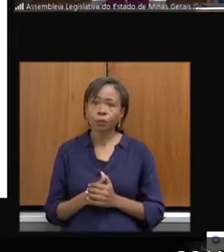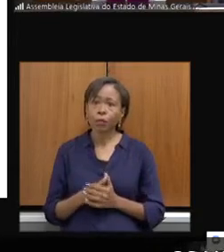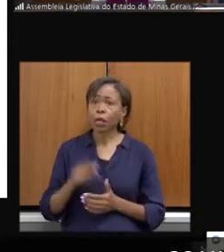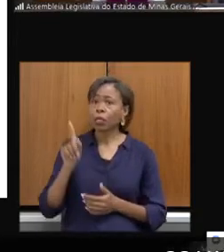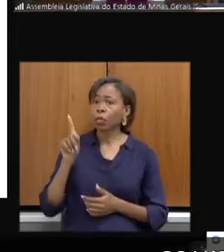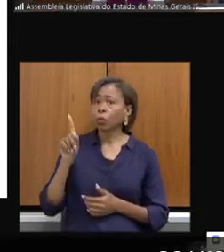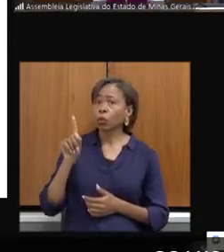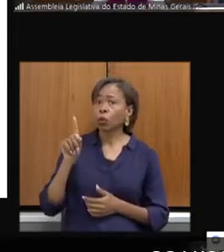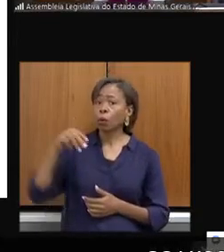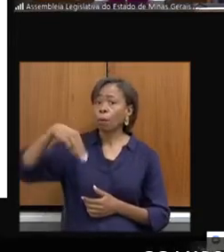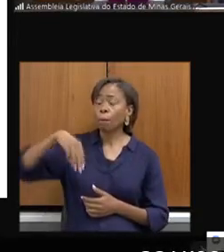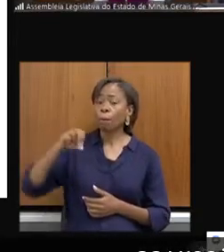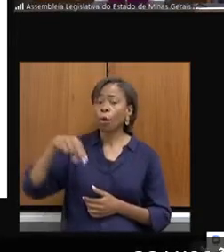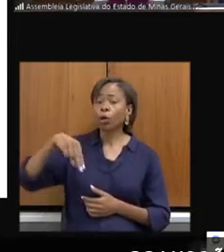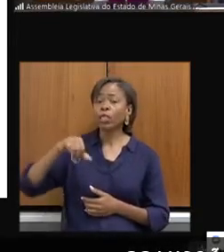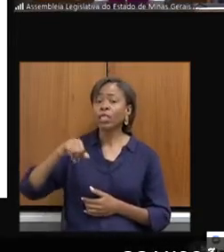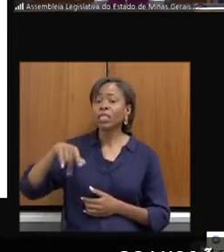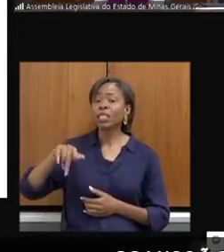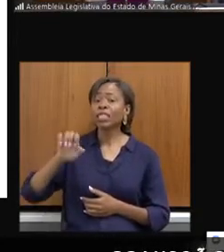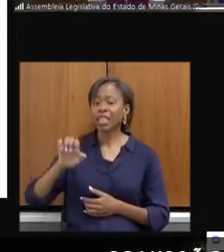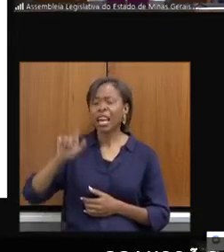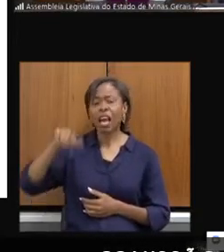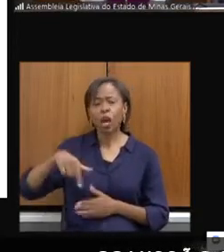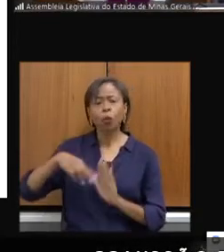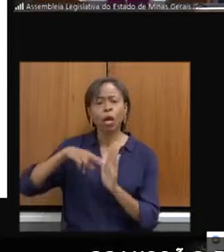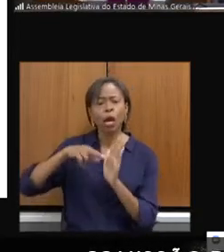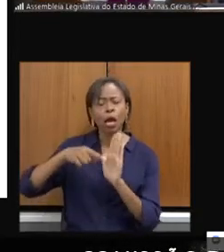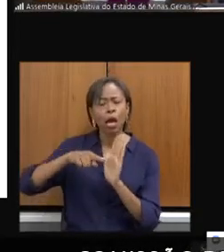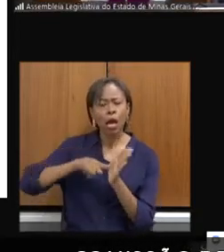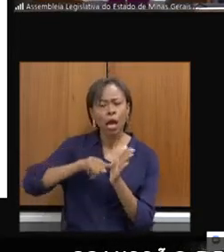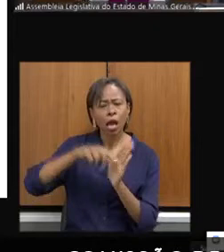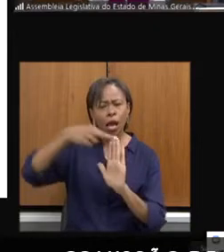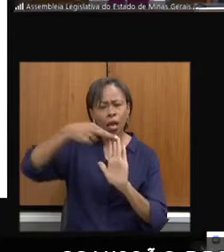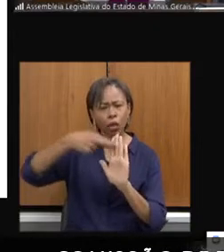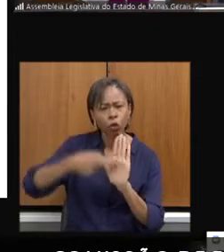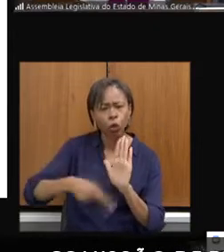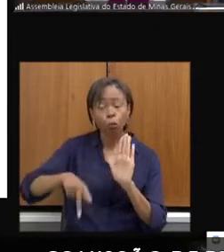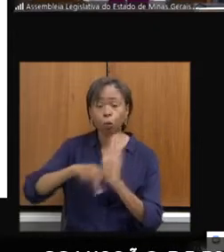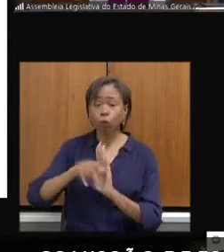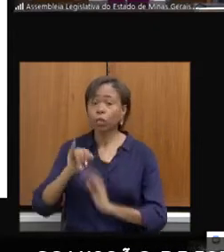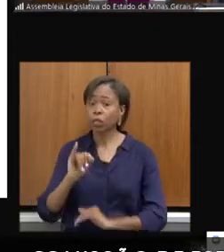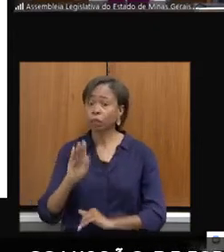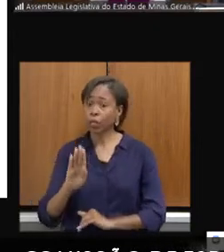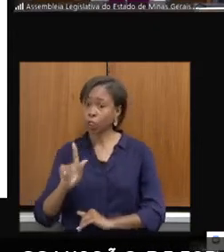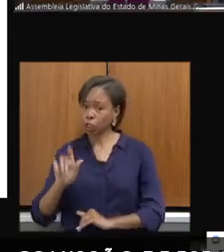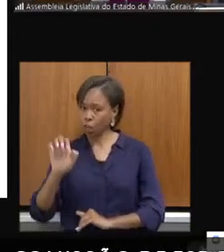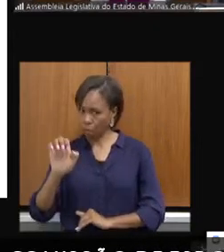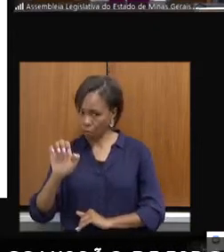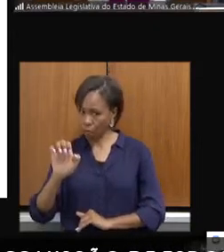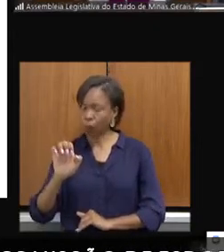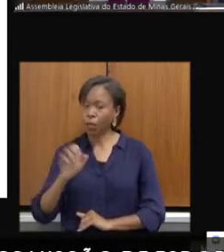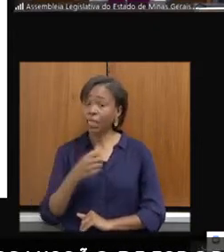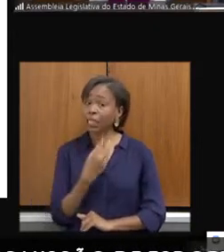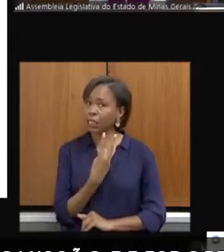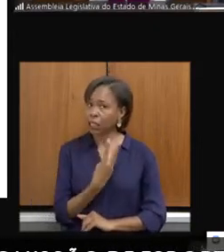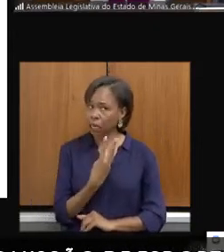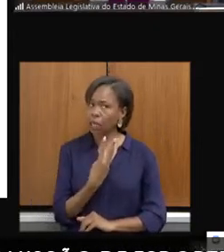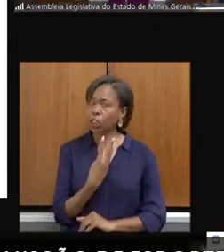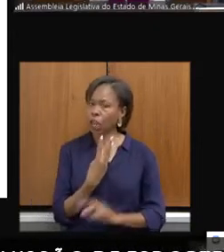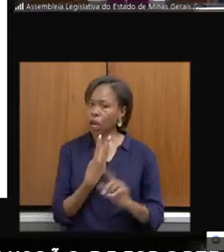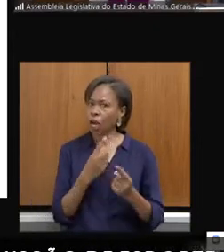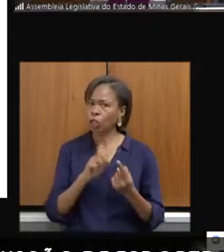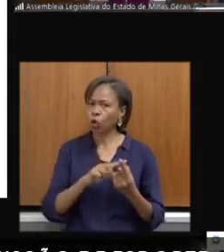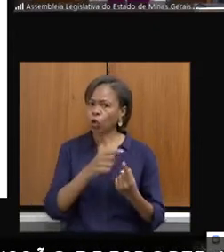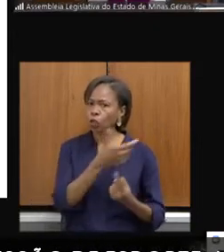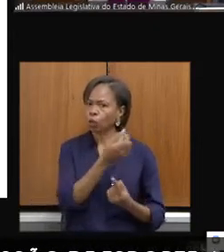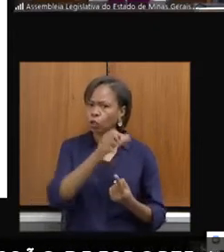relatório publicado pelo IBGE, ao longo de todos esses anos, foram três publicações específicas para esportes, então 2003,